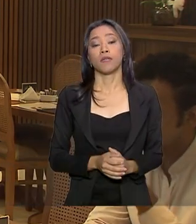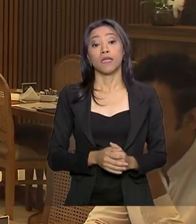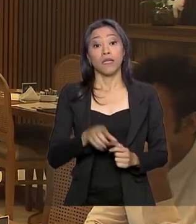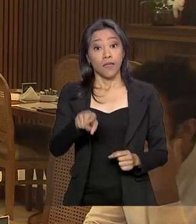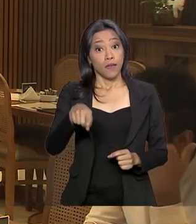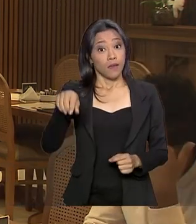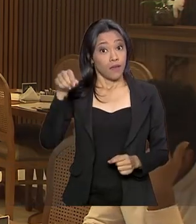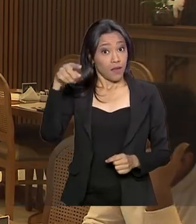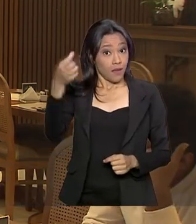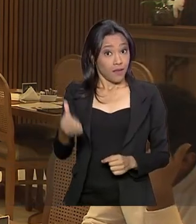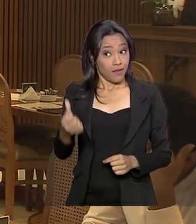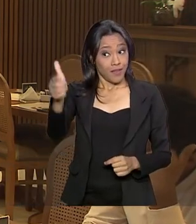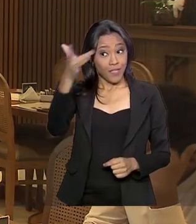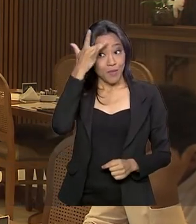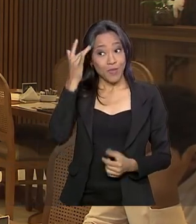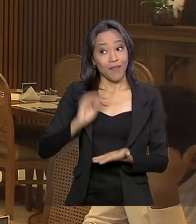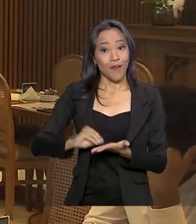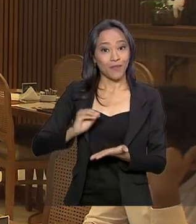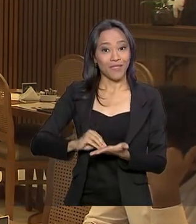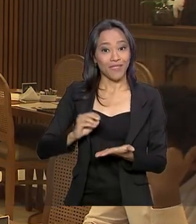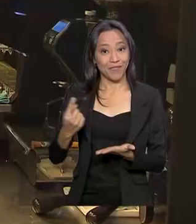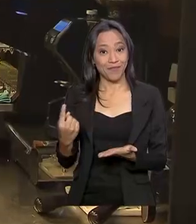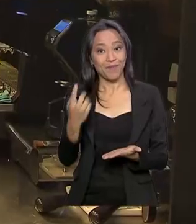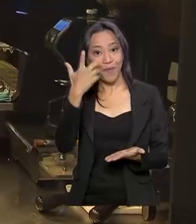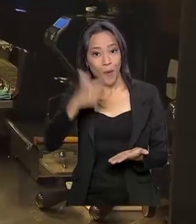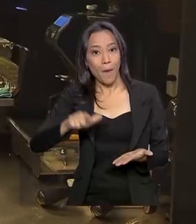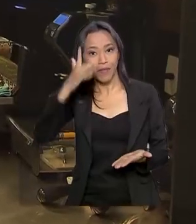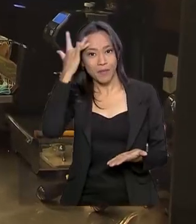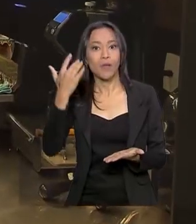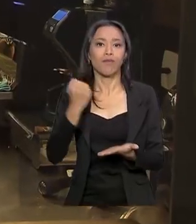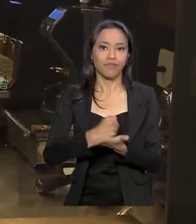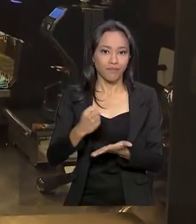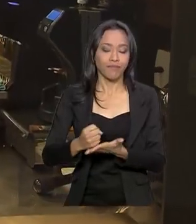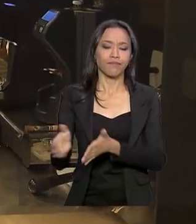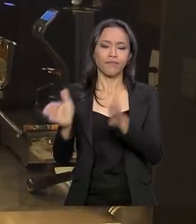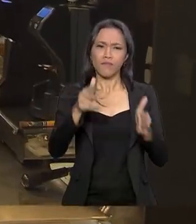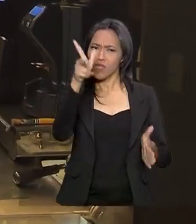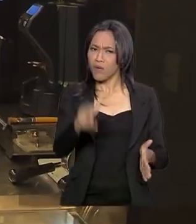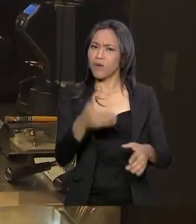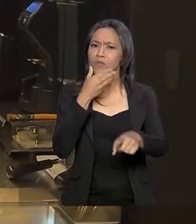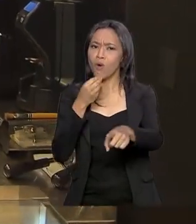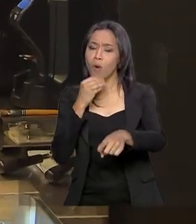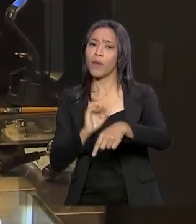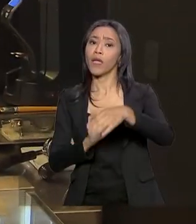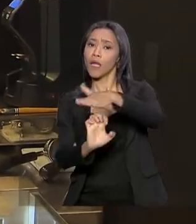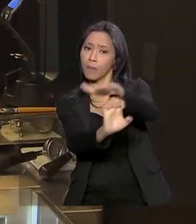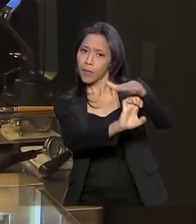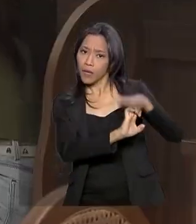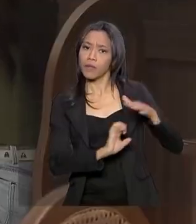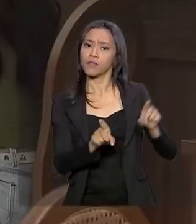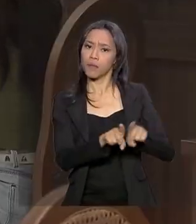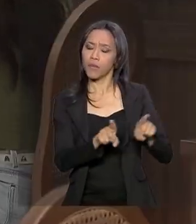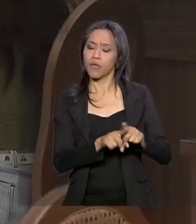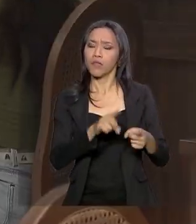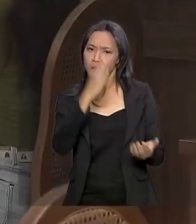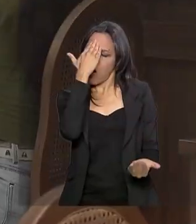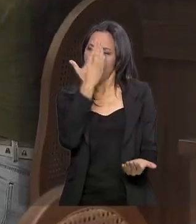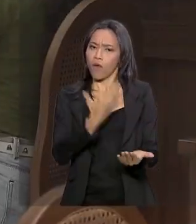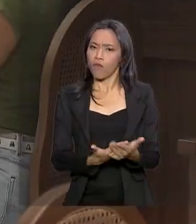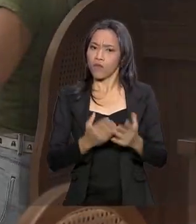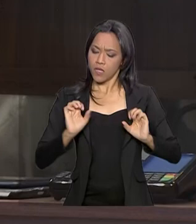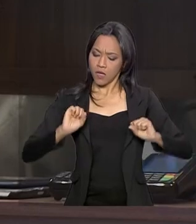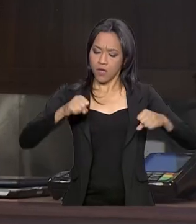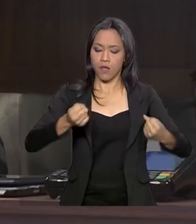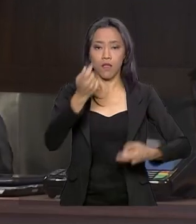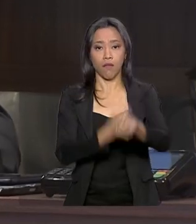sexta pessoa já está fazendo falta aqui dentro. Assim como o Pedro, outros empresários estão apostando na recuperação da economia